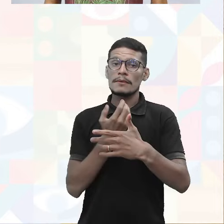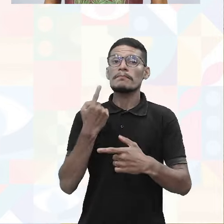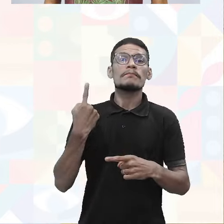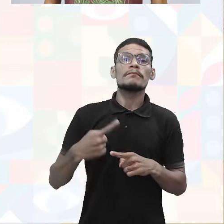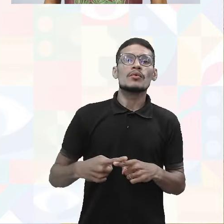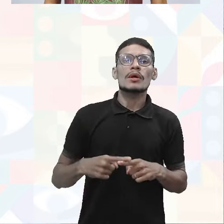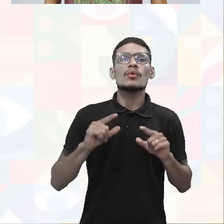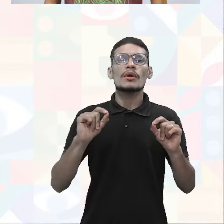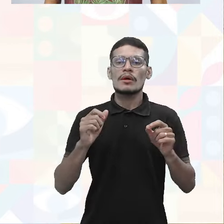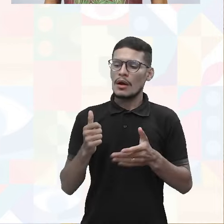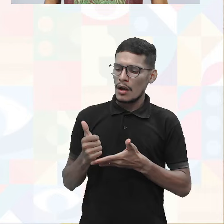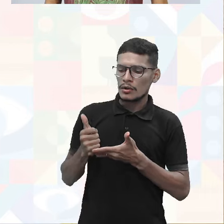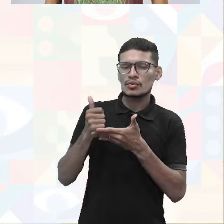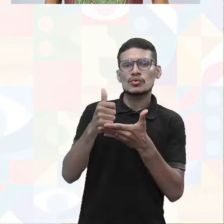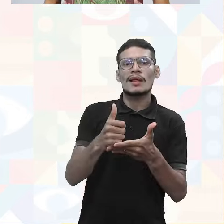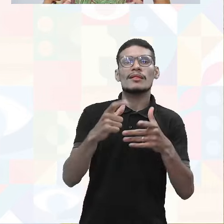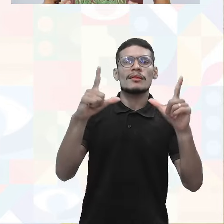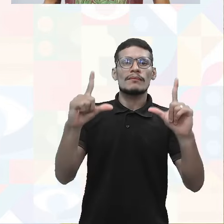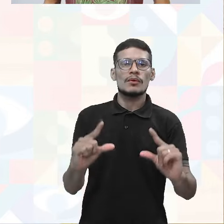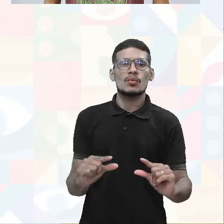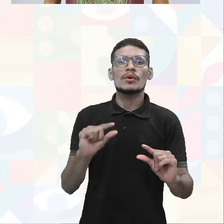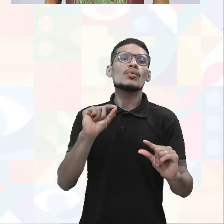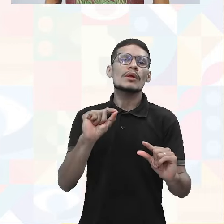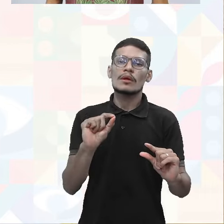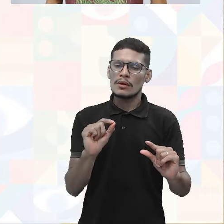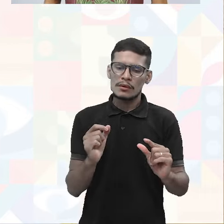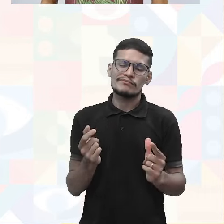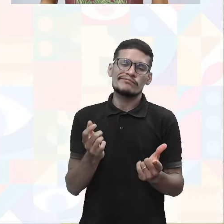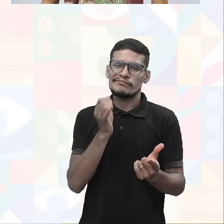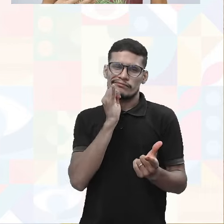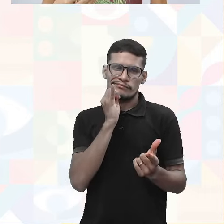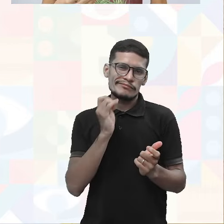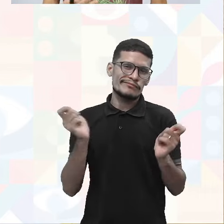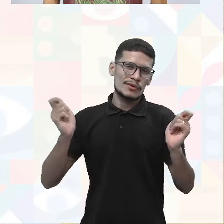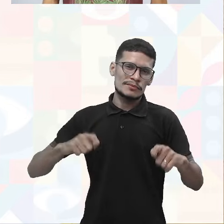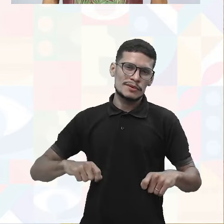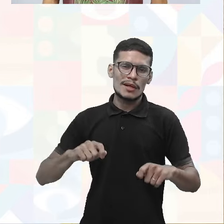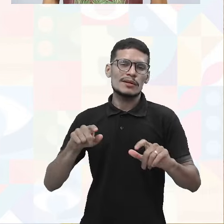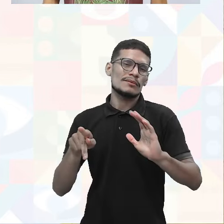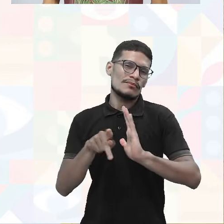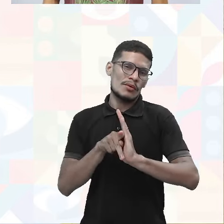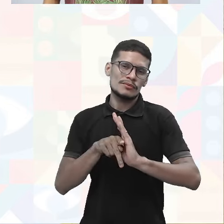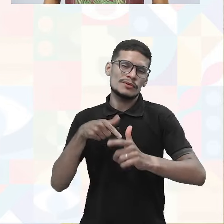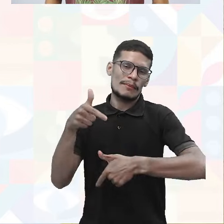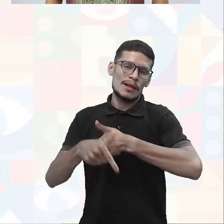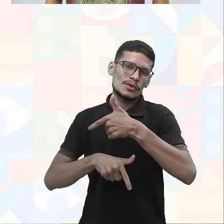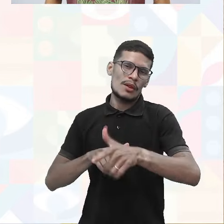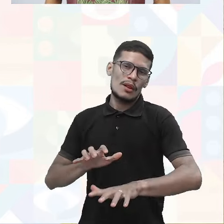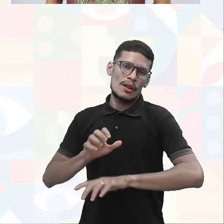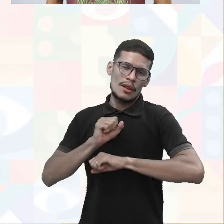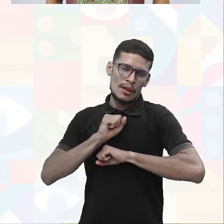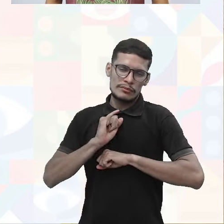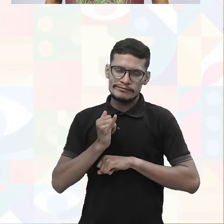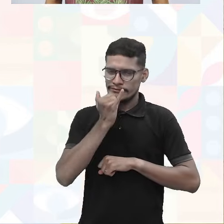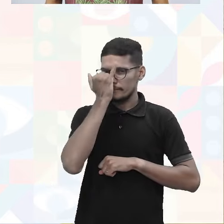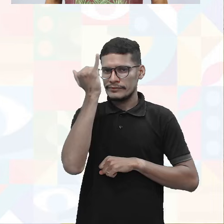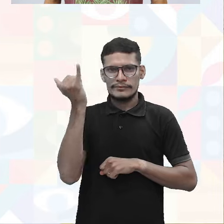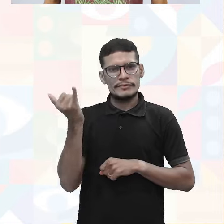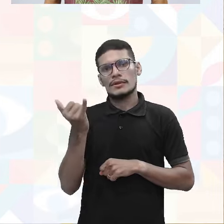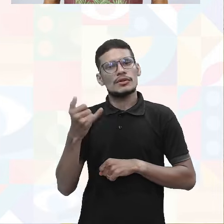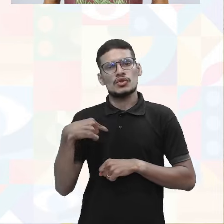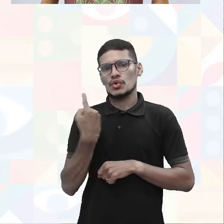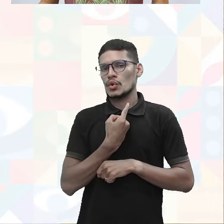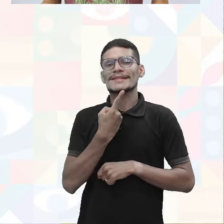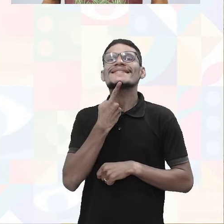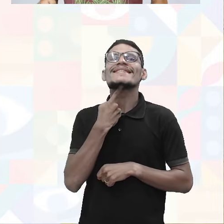ajuda, vamos dizer assim, a minimizar essa exposição, essa possibilidade de exposição do trabalhador, essas situações que a gente não